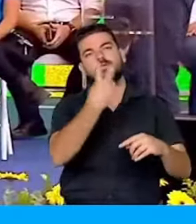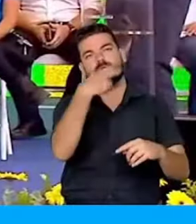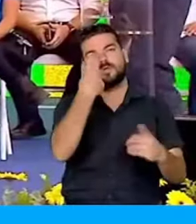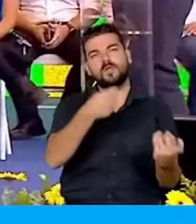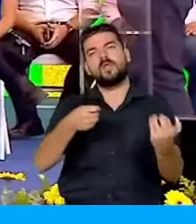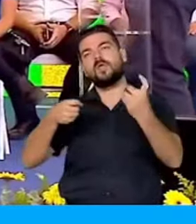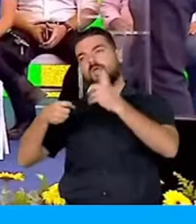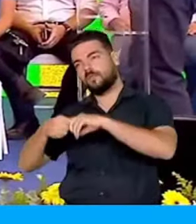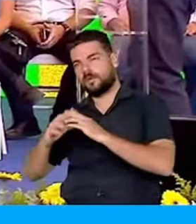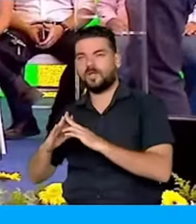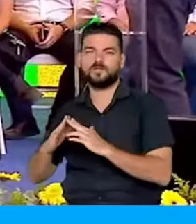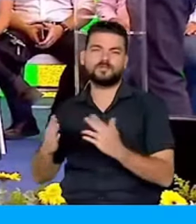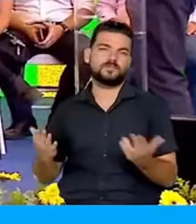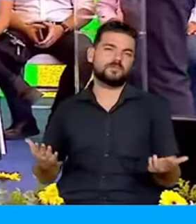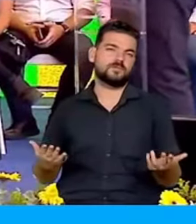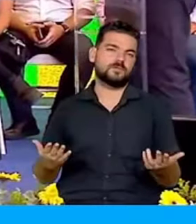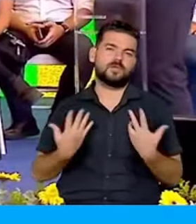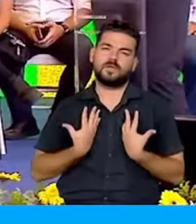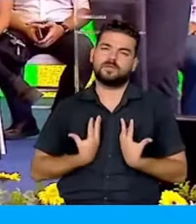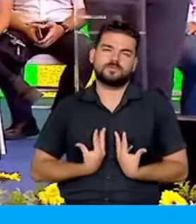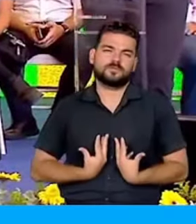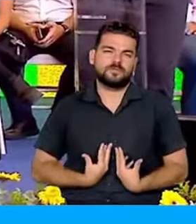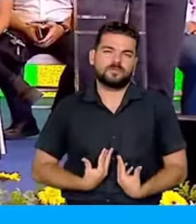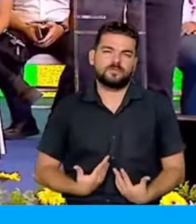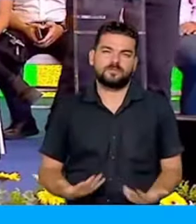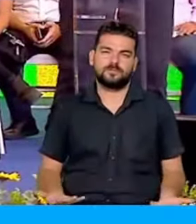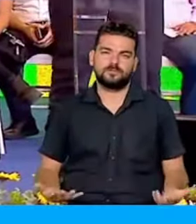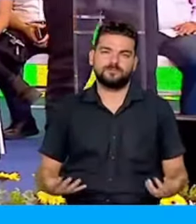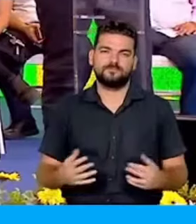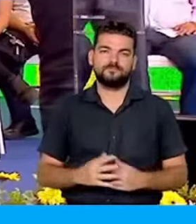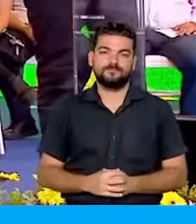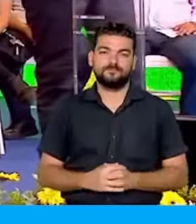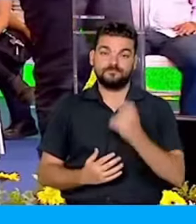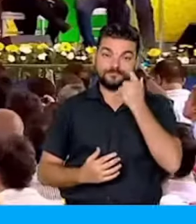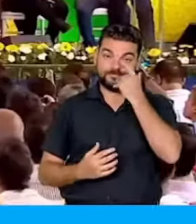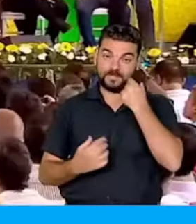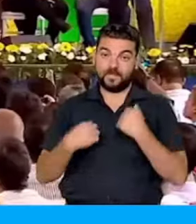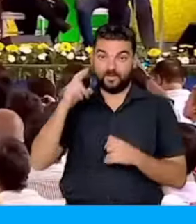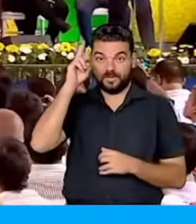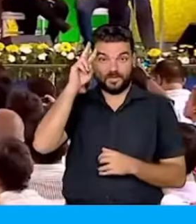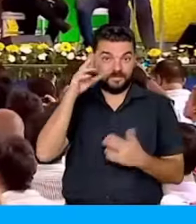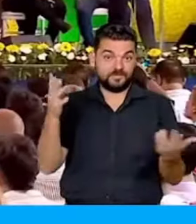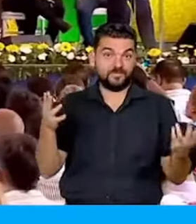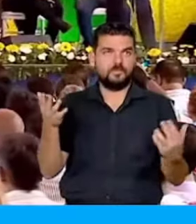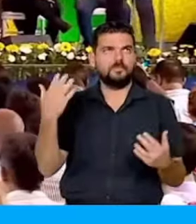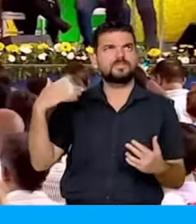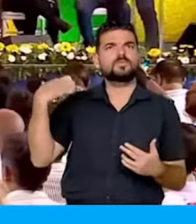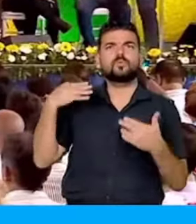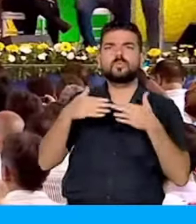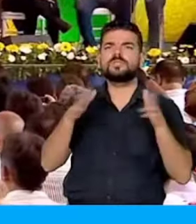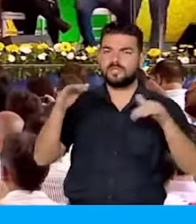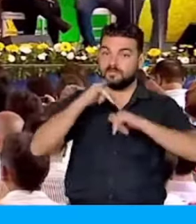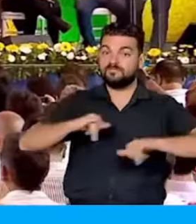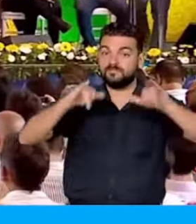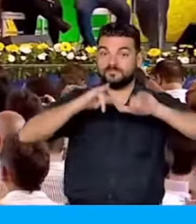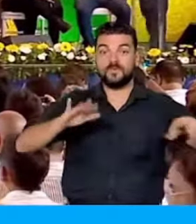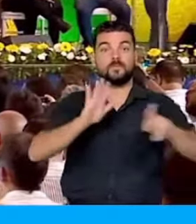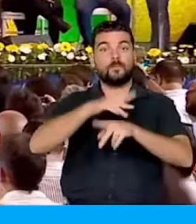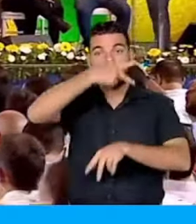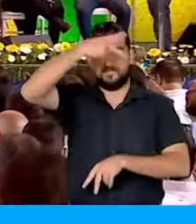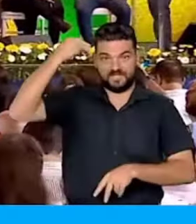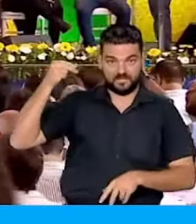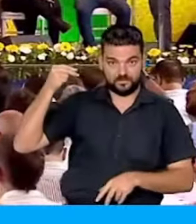cinco horas no transporte público. Eu me lembro, na minha campanha de reeleição para